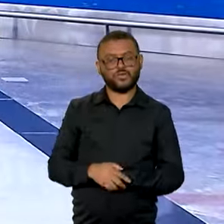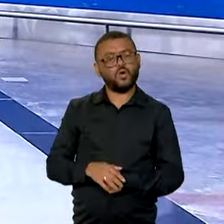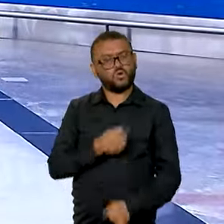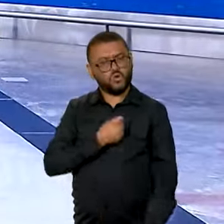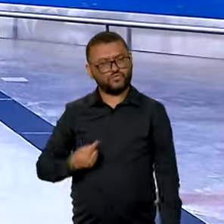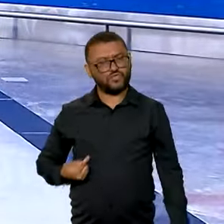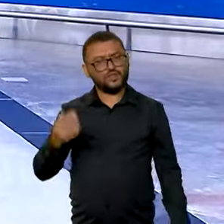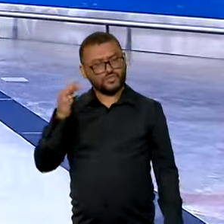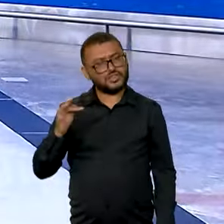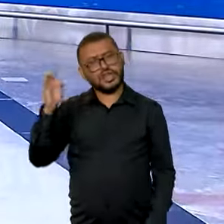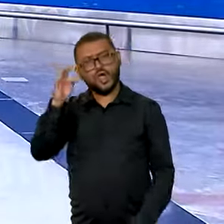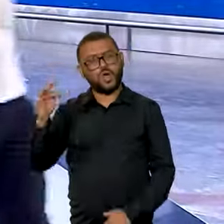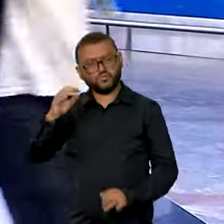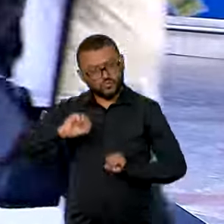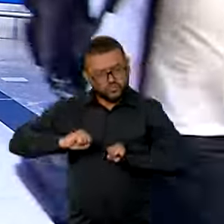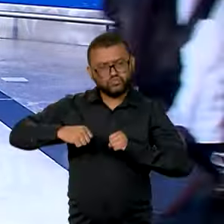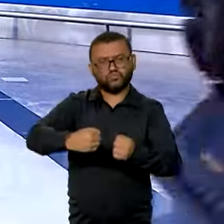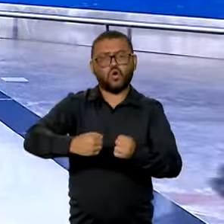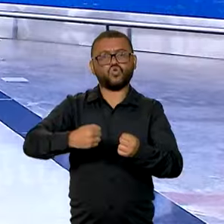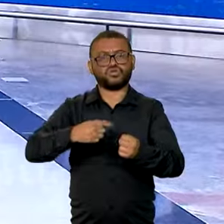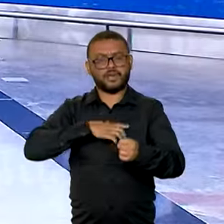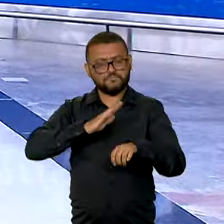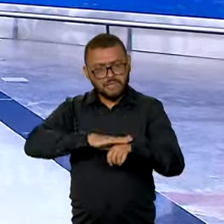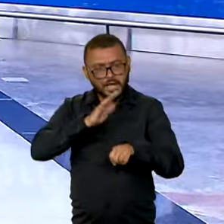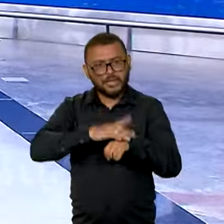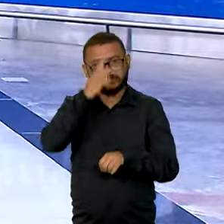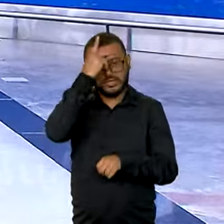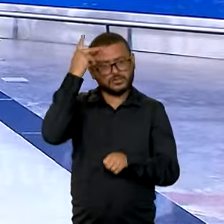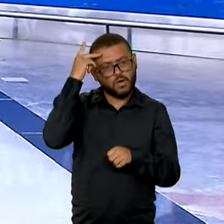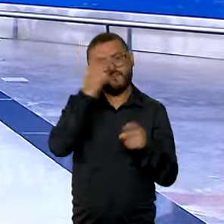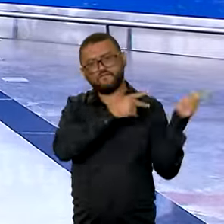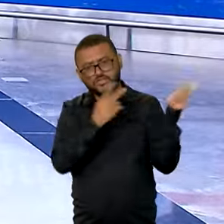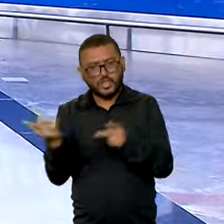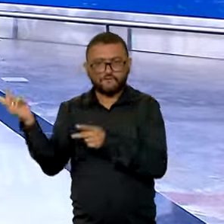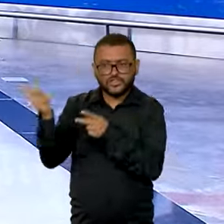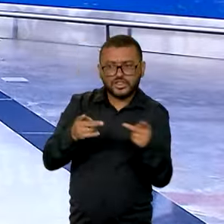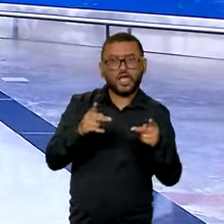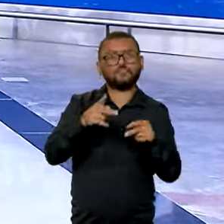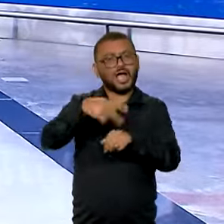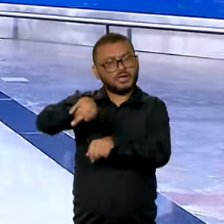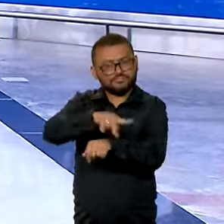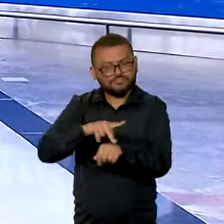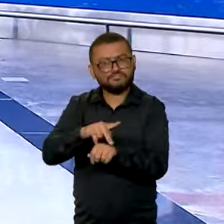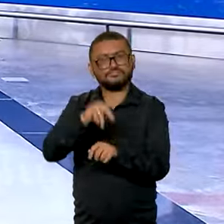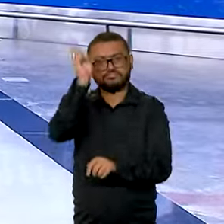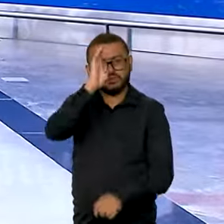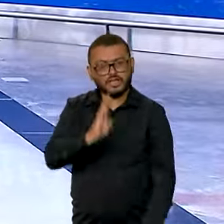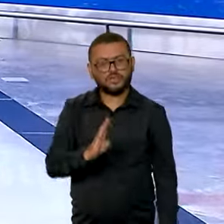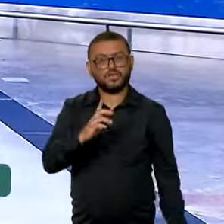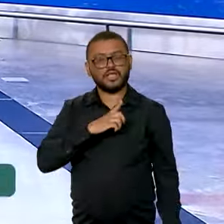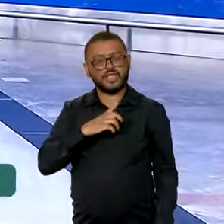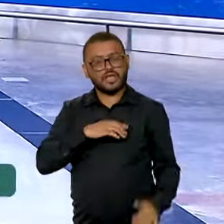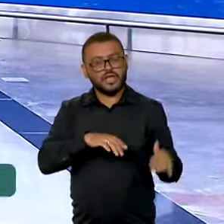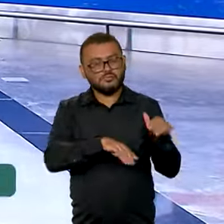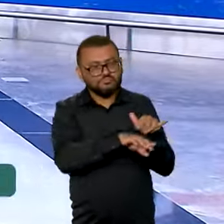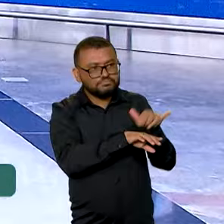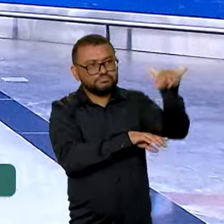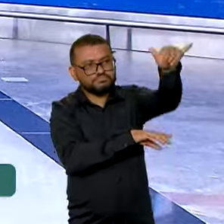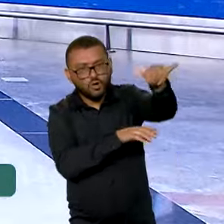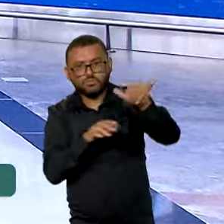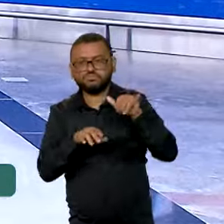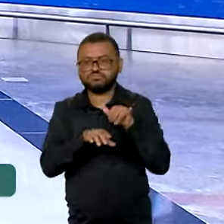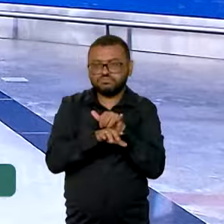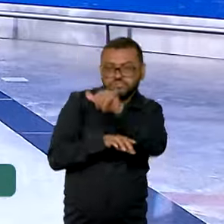trabalhando para aumentar ainda mais esses números. Este mês anunciou a criação de novas rotas internacionais.